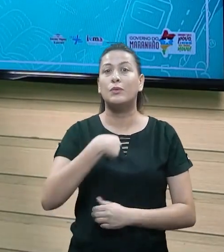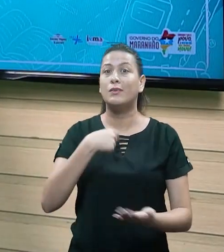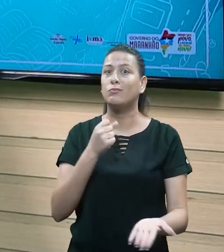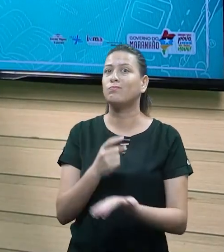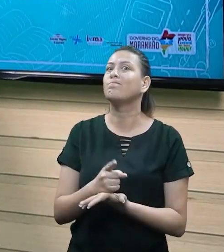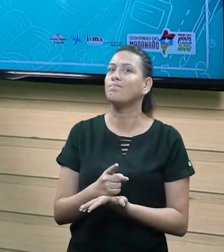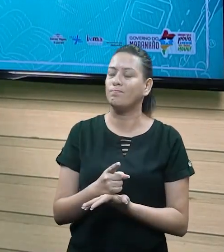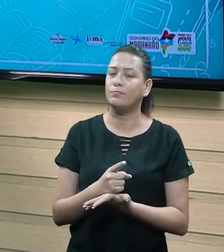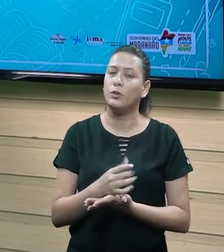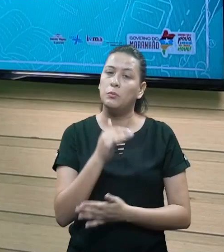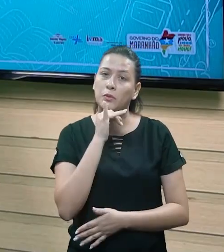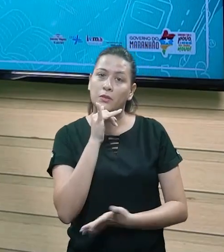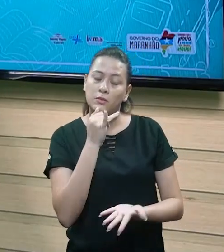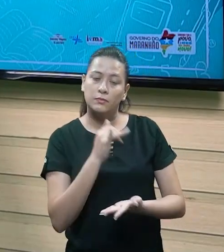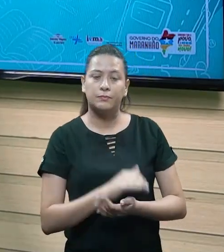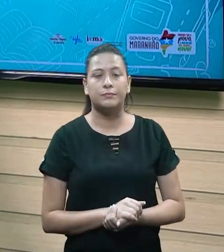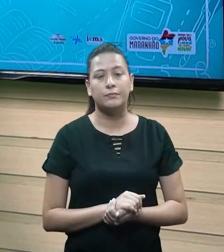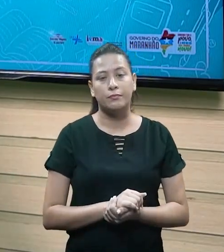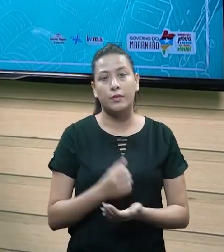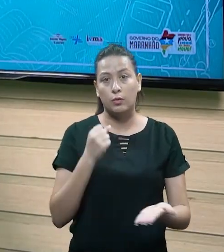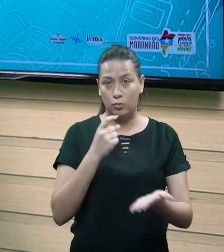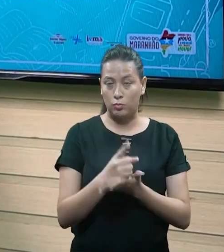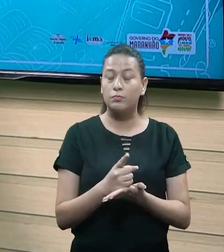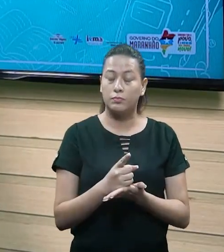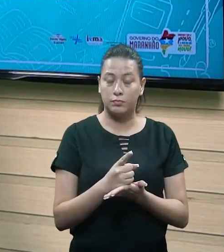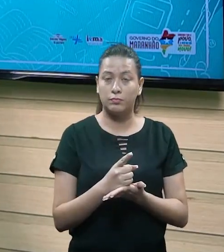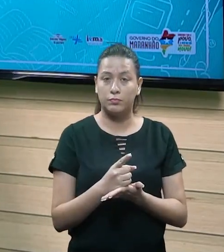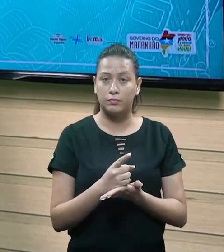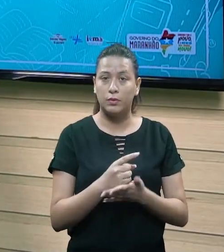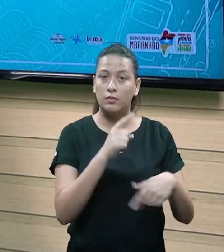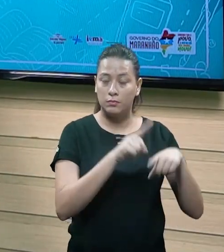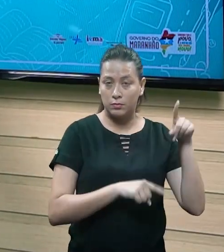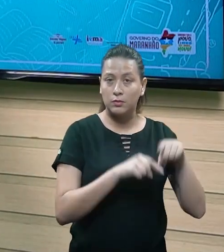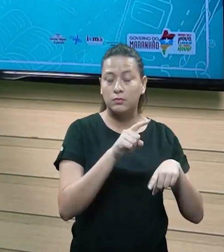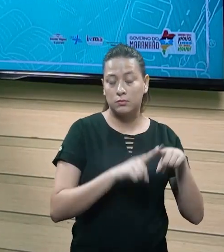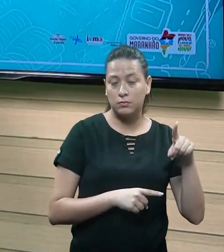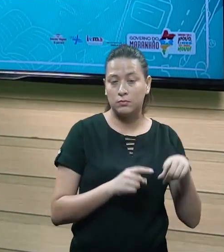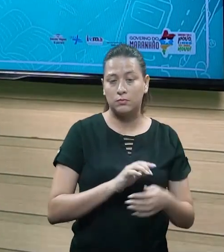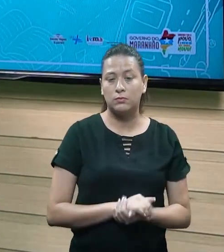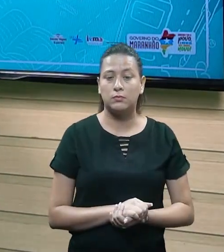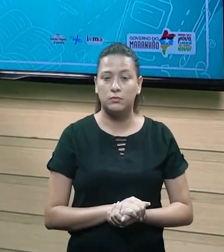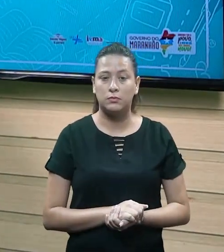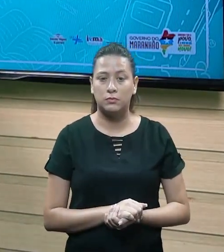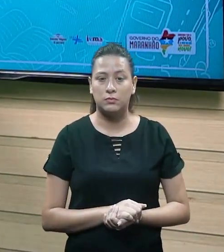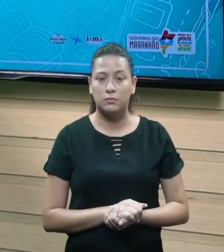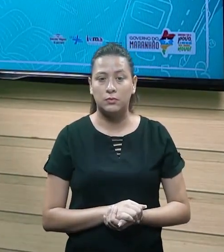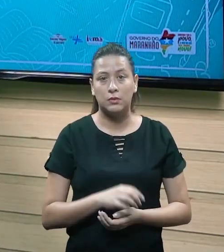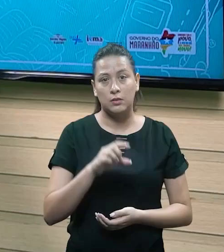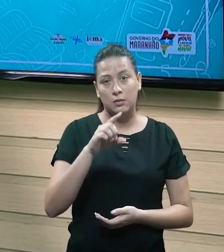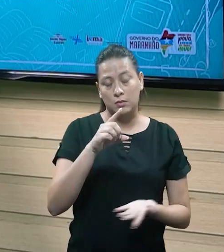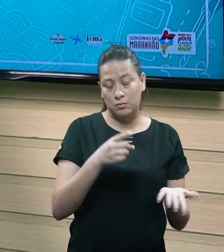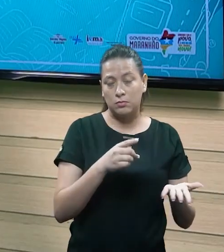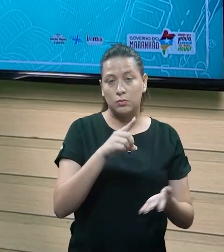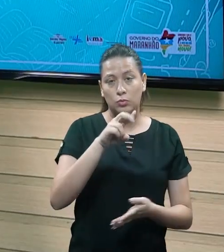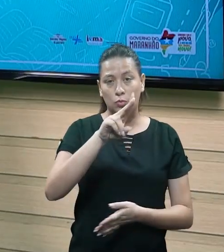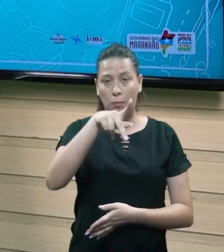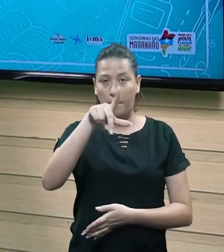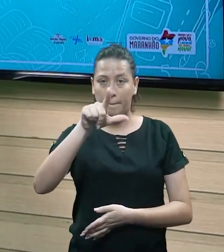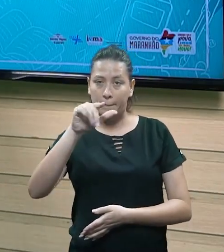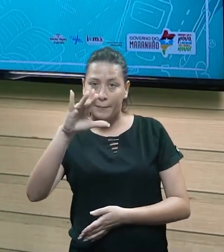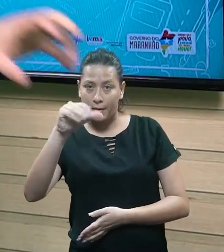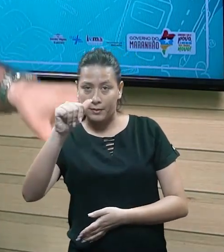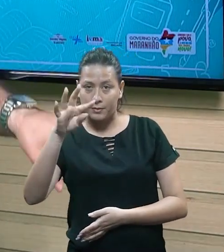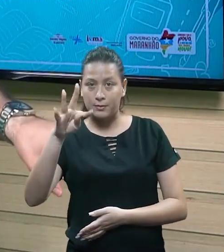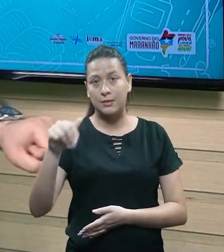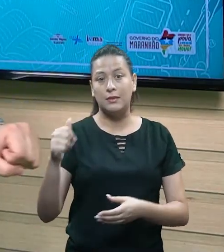Aquele cartão. Então, vamos colocar a situação. Se eu comprei um produto X, ele vem duas vezes a duplicata desse produto